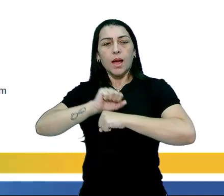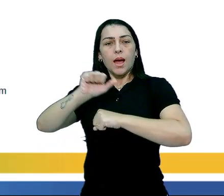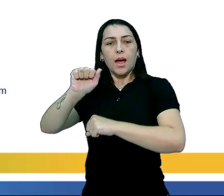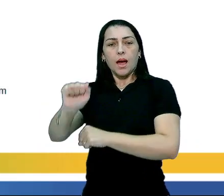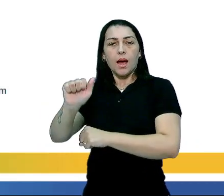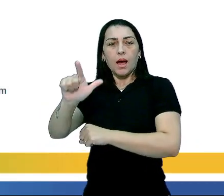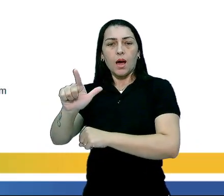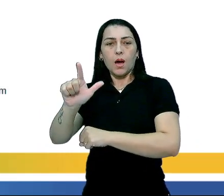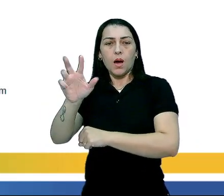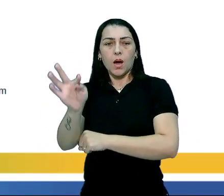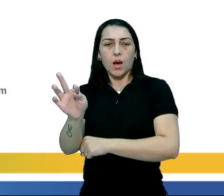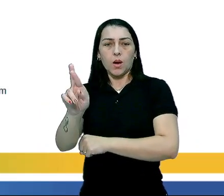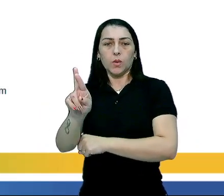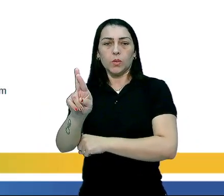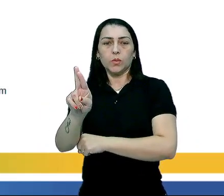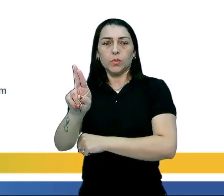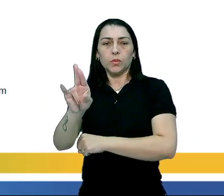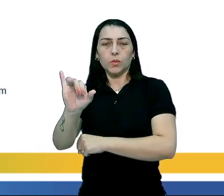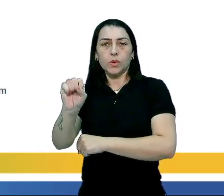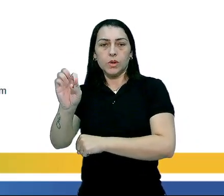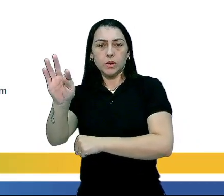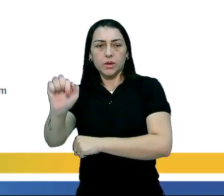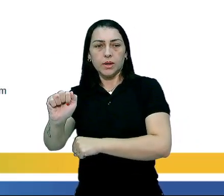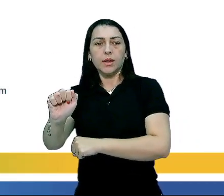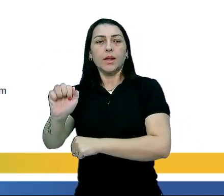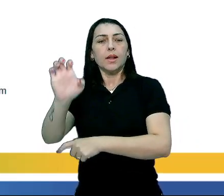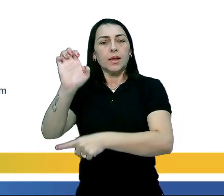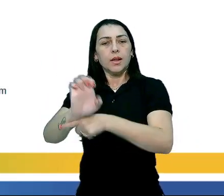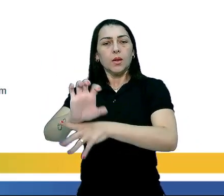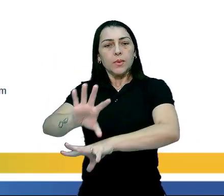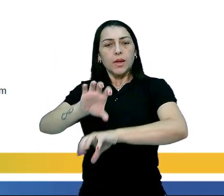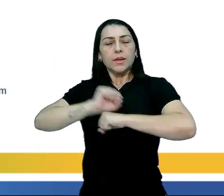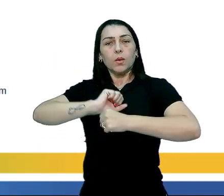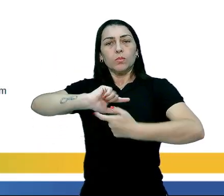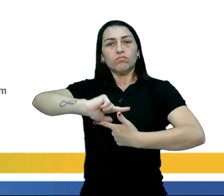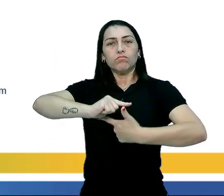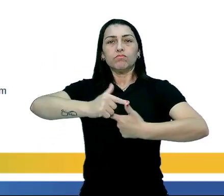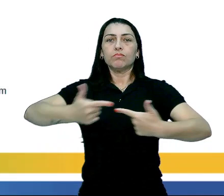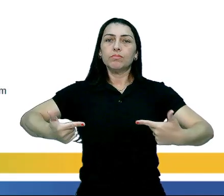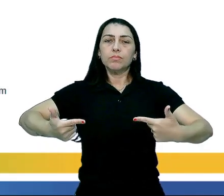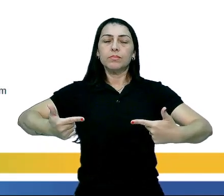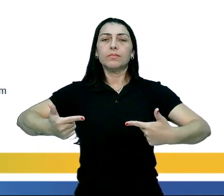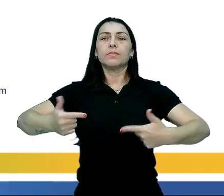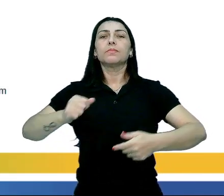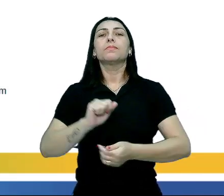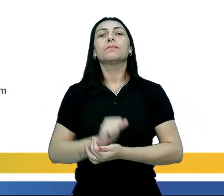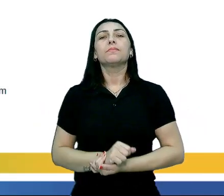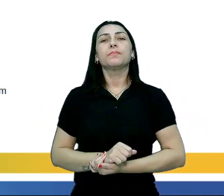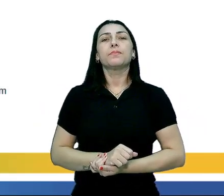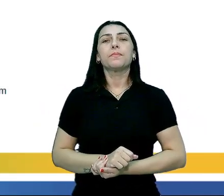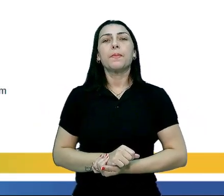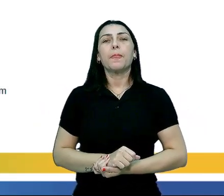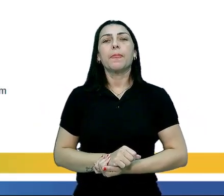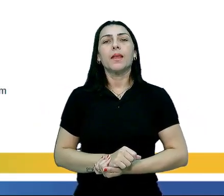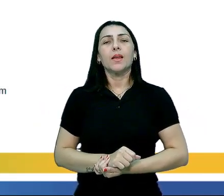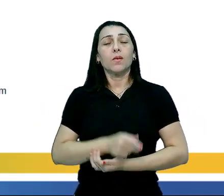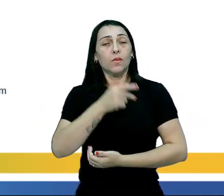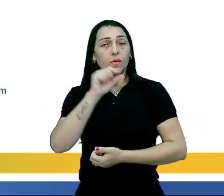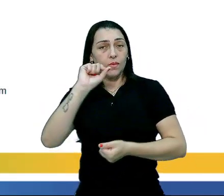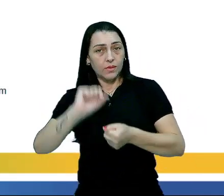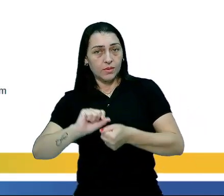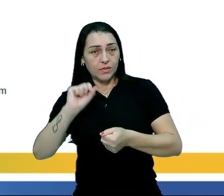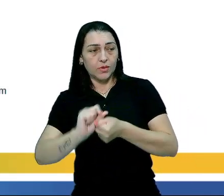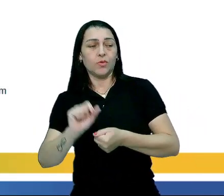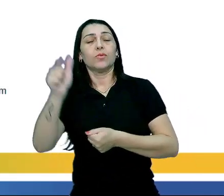dominação altruísta, letra E, dominação tradicional. Eu vou